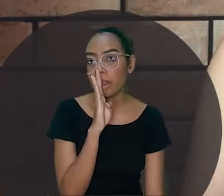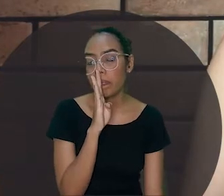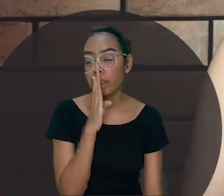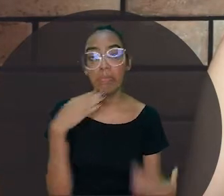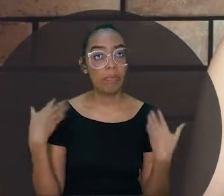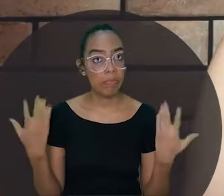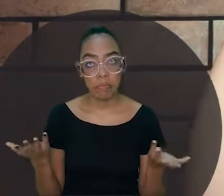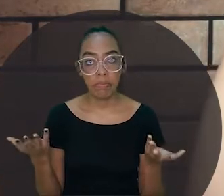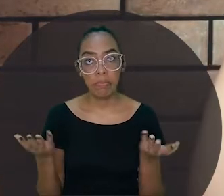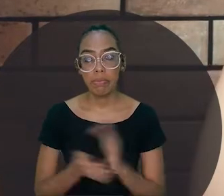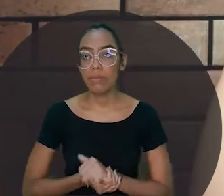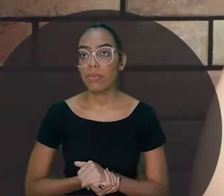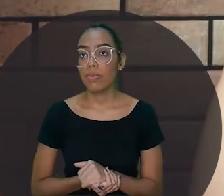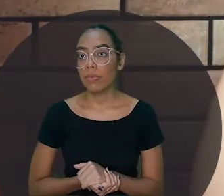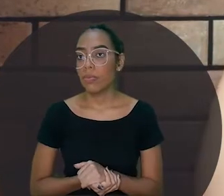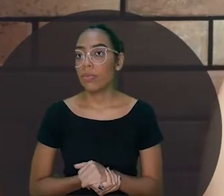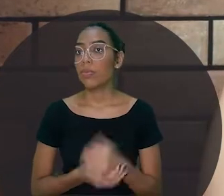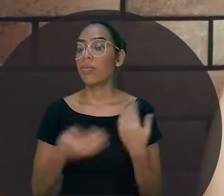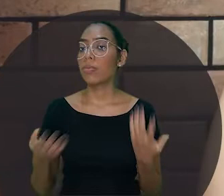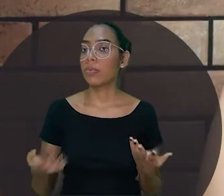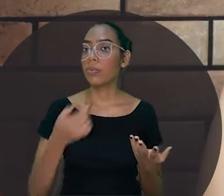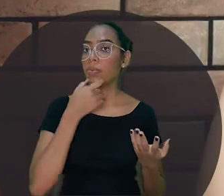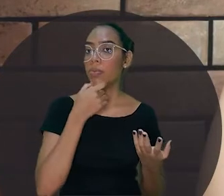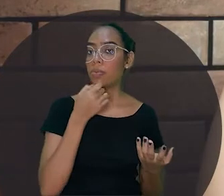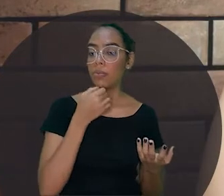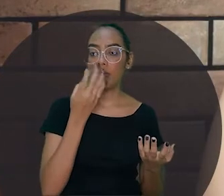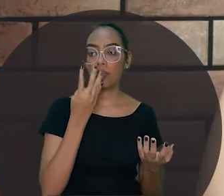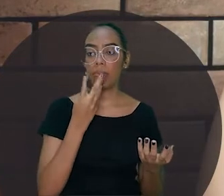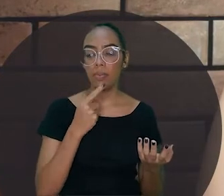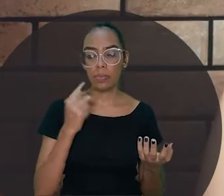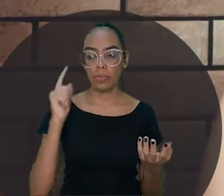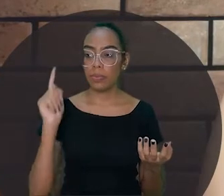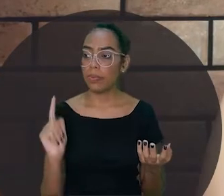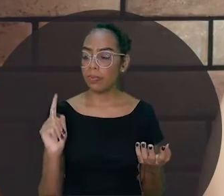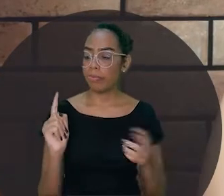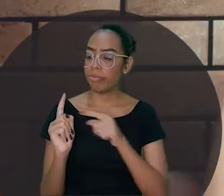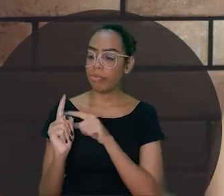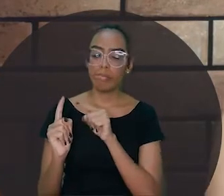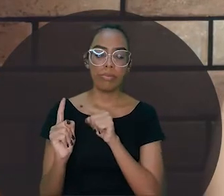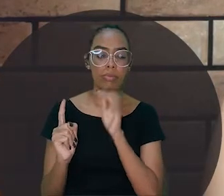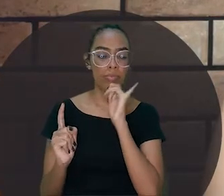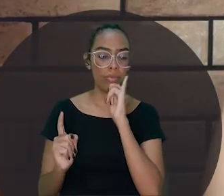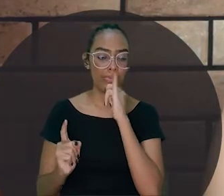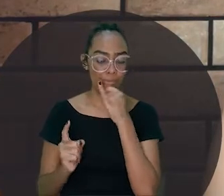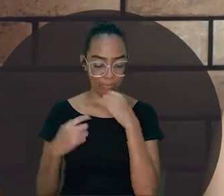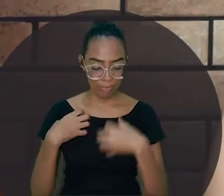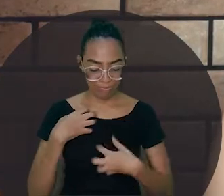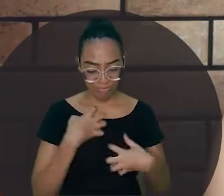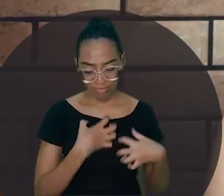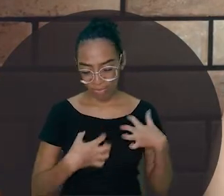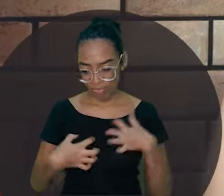Nada. Não germinava. O Xing Ling Ling Ling Ling Ling. já estava ficando muito